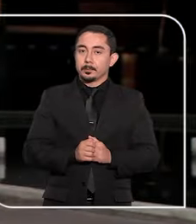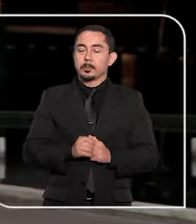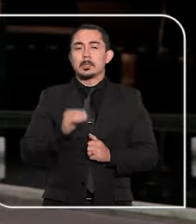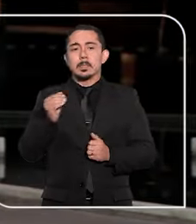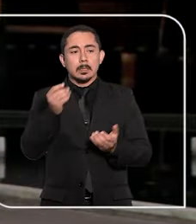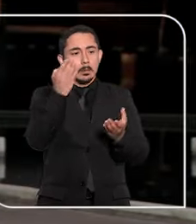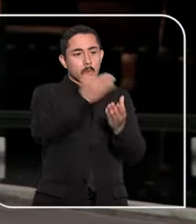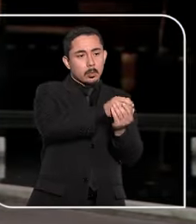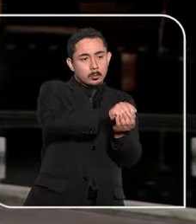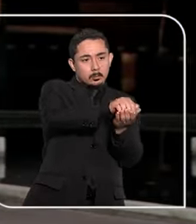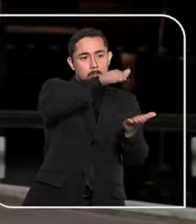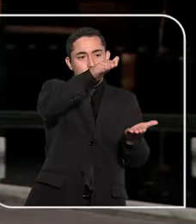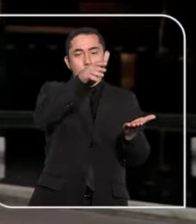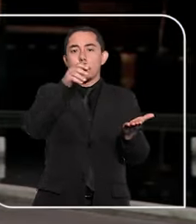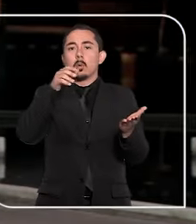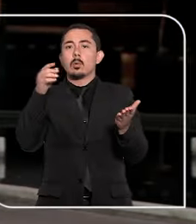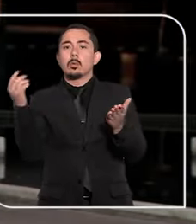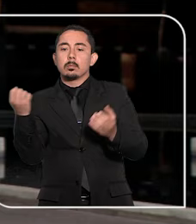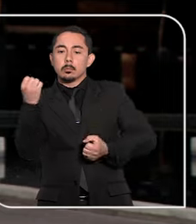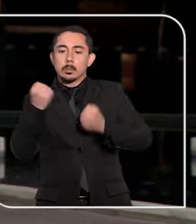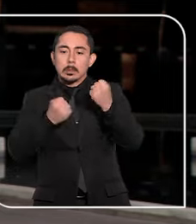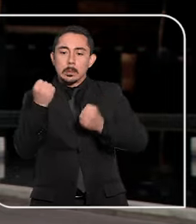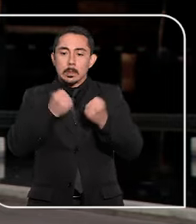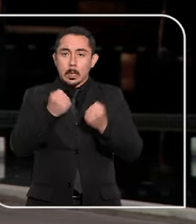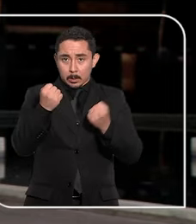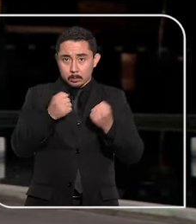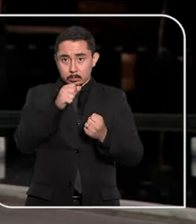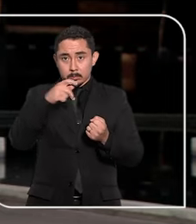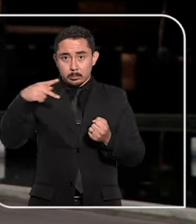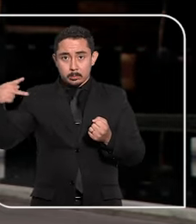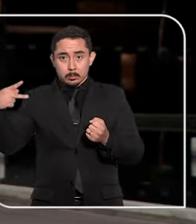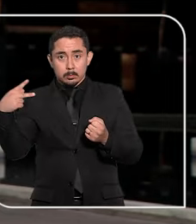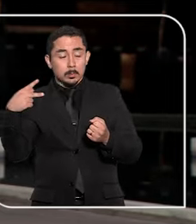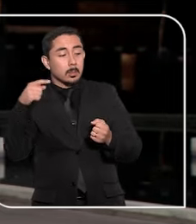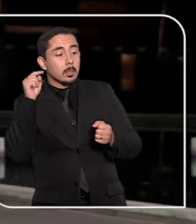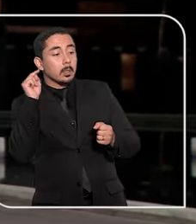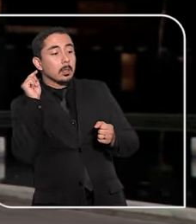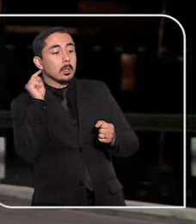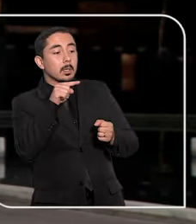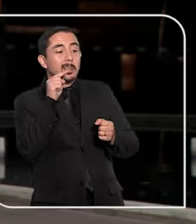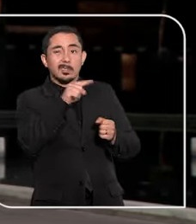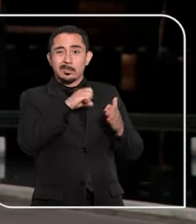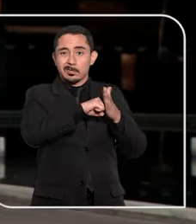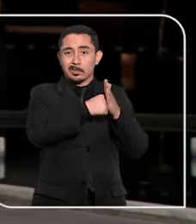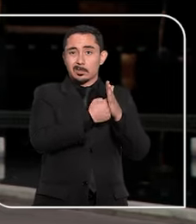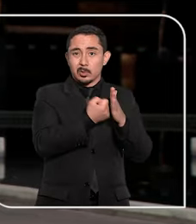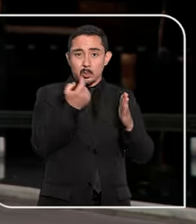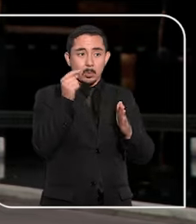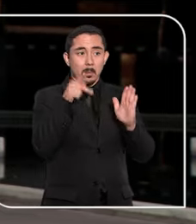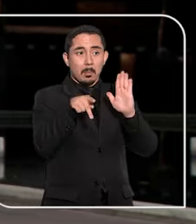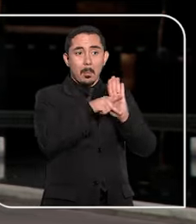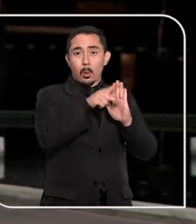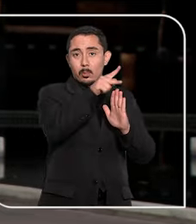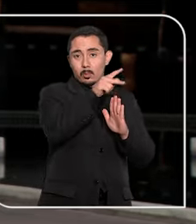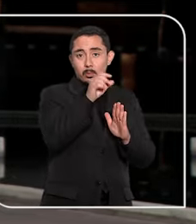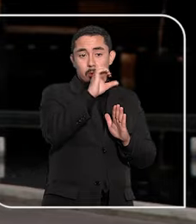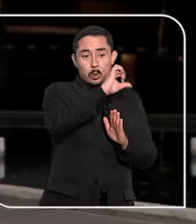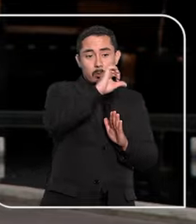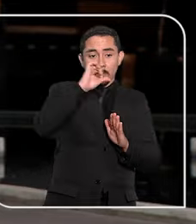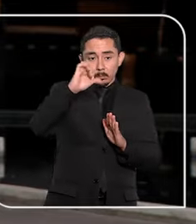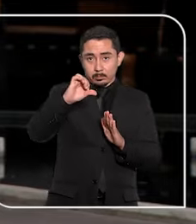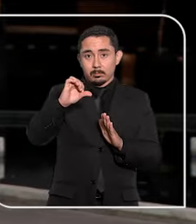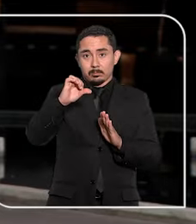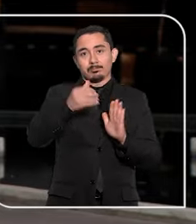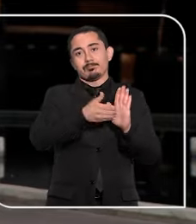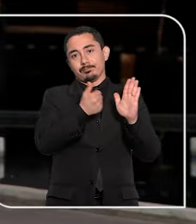autos, o motorista de aplicativo foi excluído da plataforma 99 após suposto descumprimento do Código de Conduta da